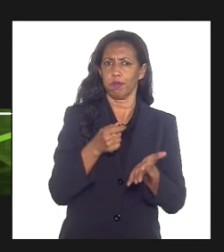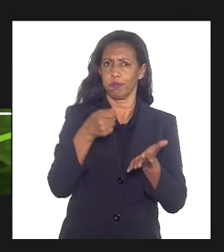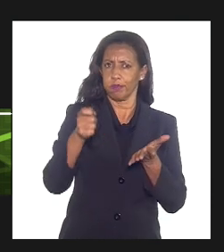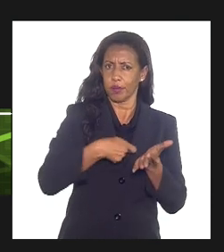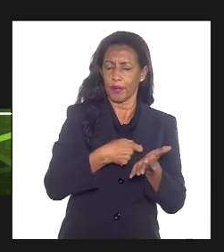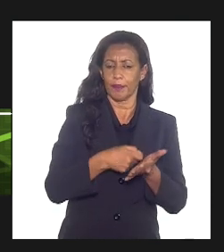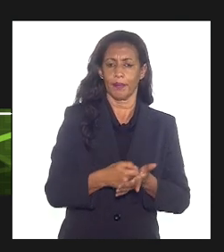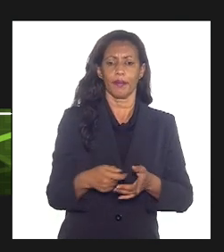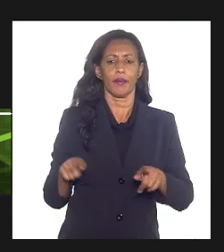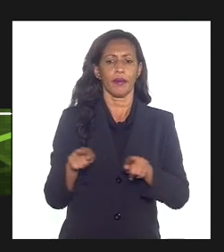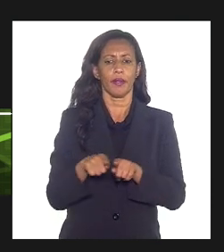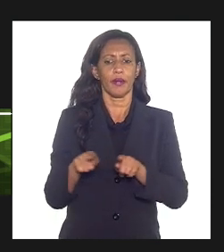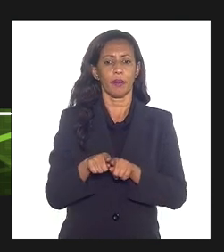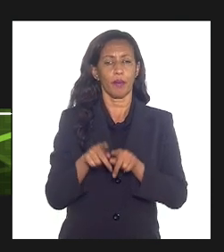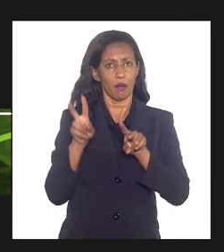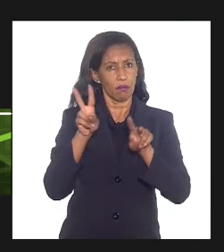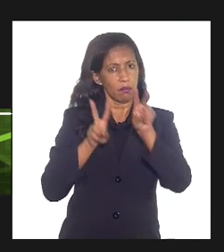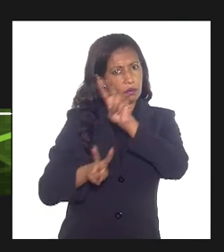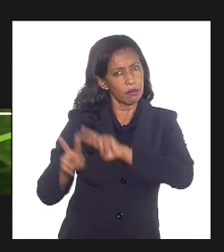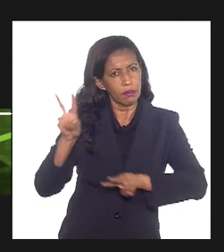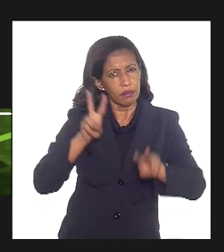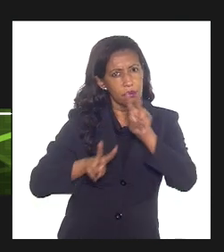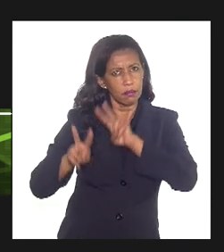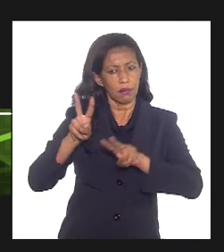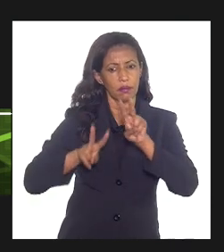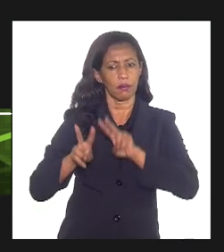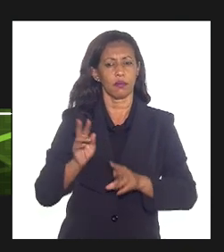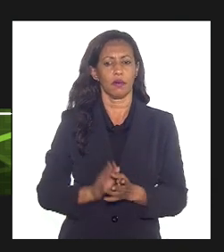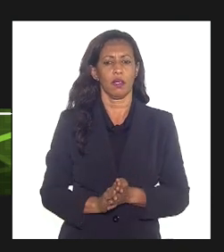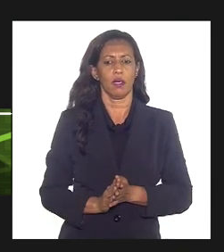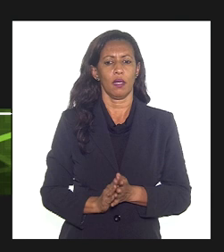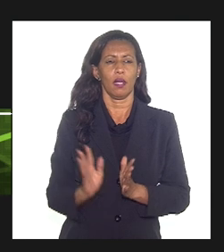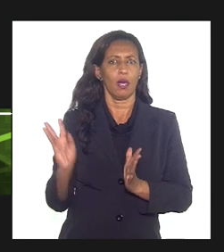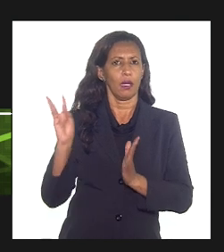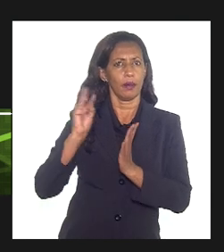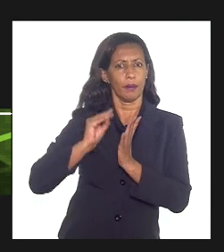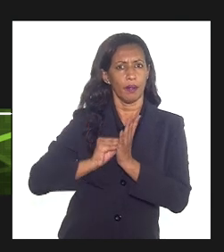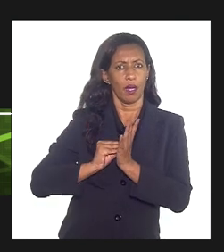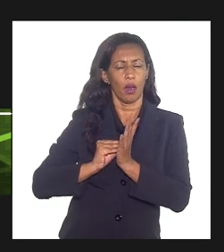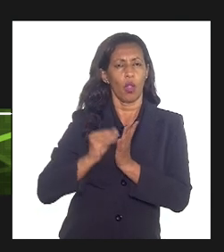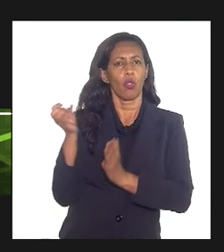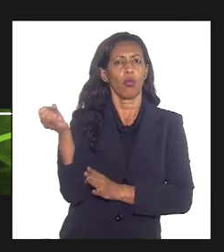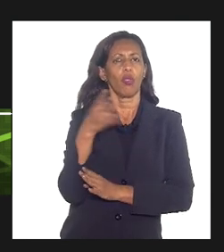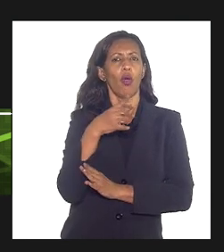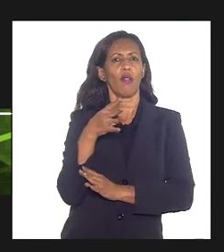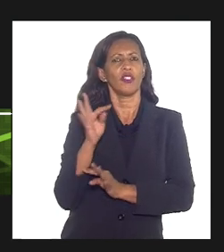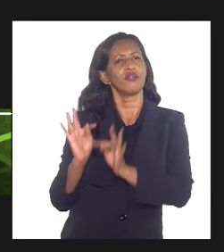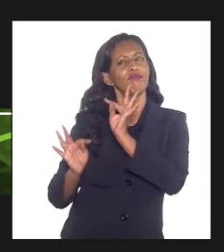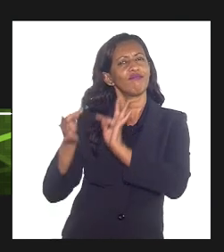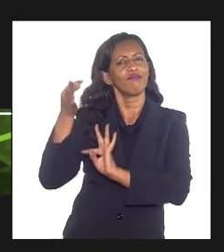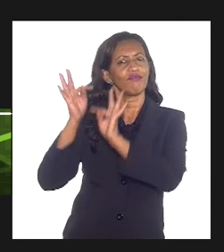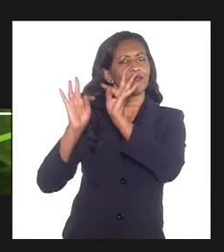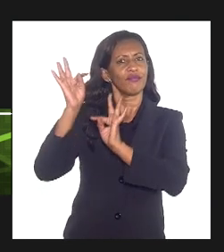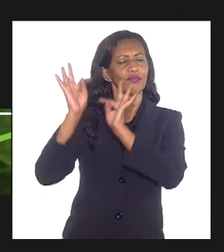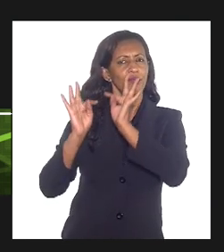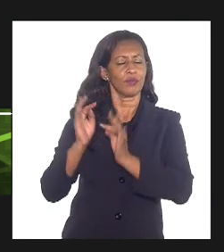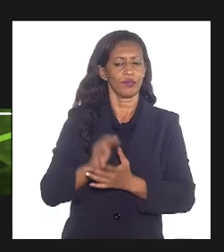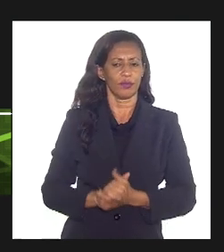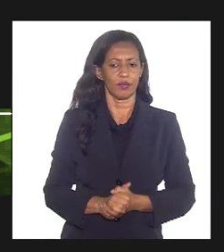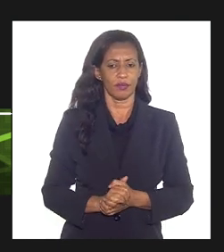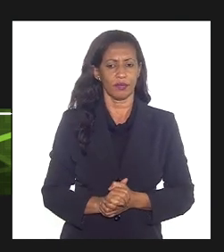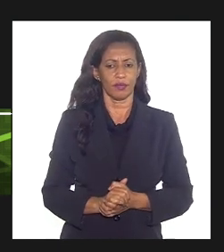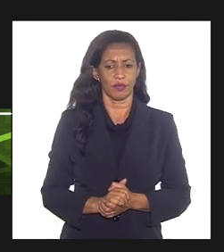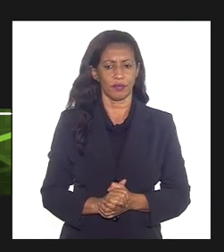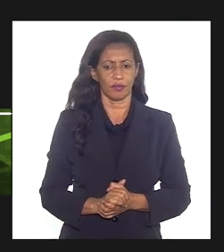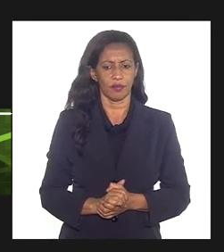e também visualizando a implementação de novas tecnologias, quando é possível. Então,